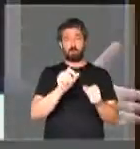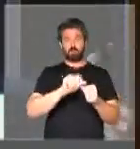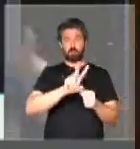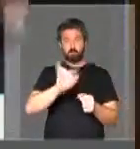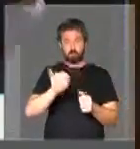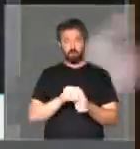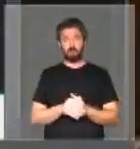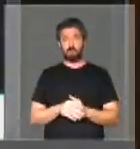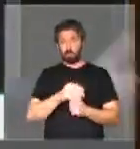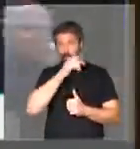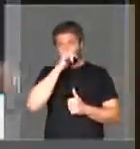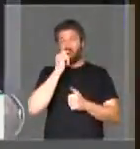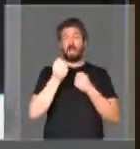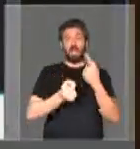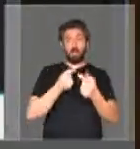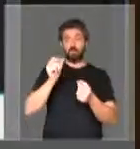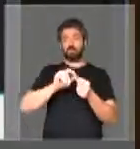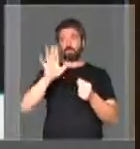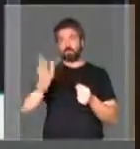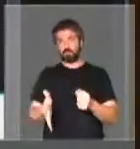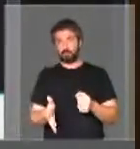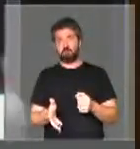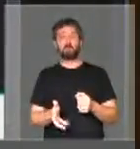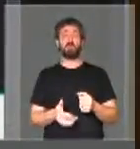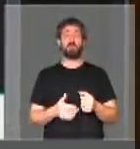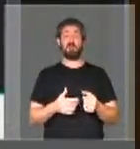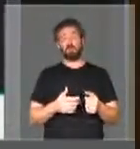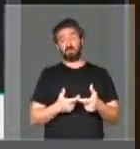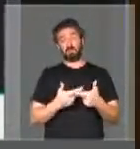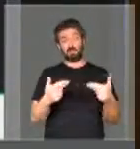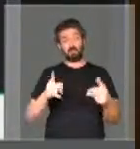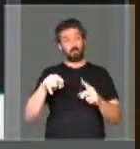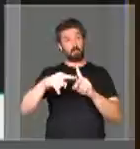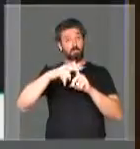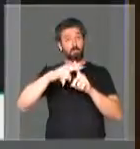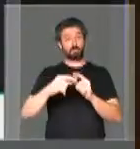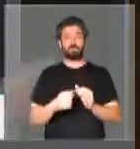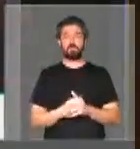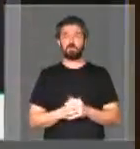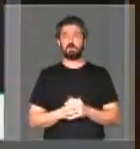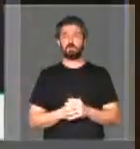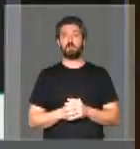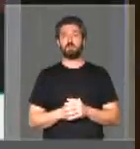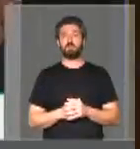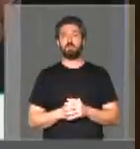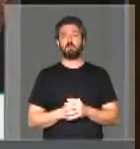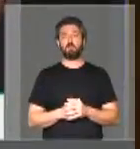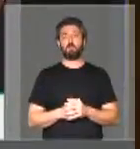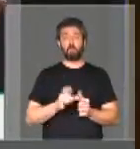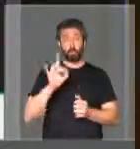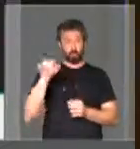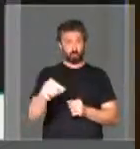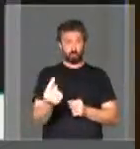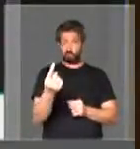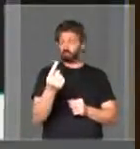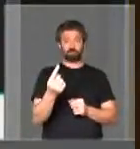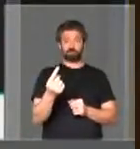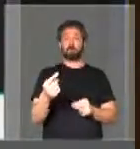o farão, alguns já fizeram, outros farão, e essa iniciativa é muito positiva, não bastasse isso,